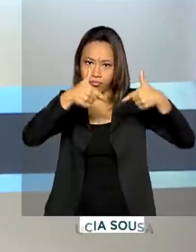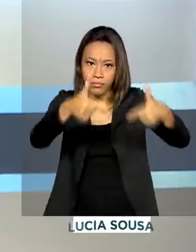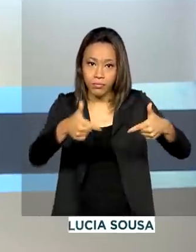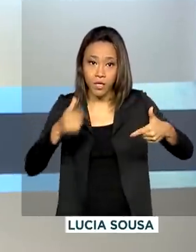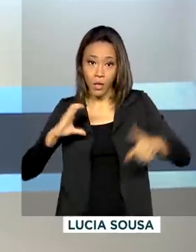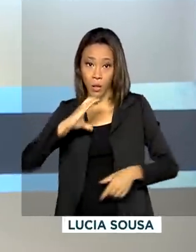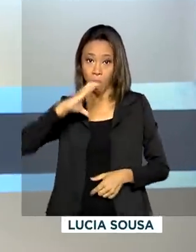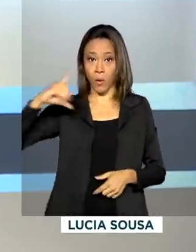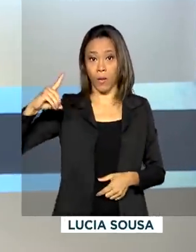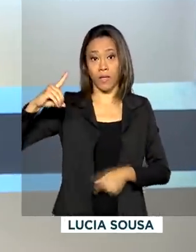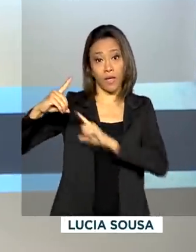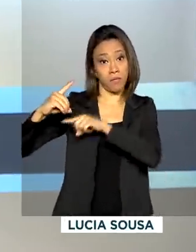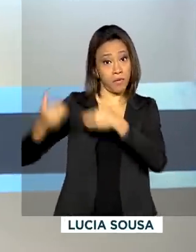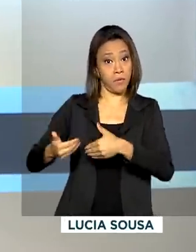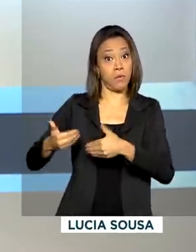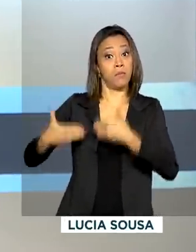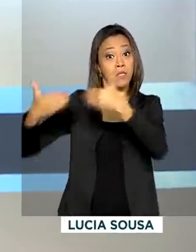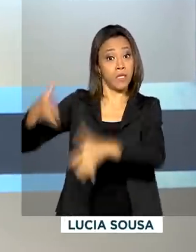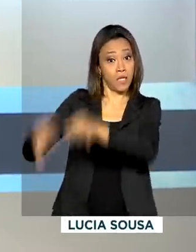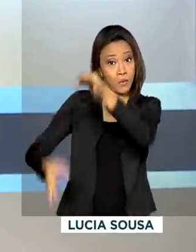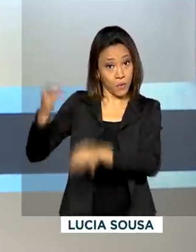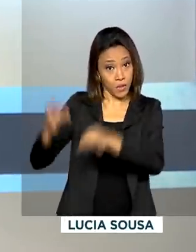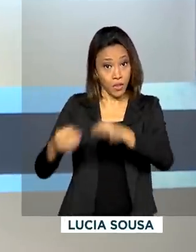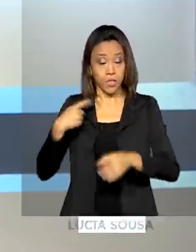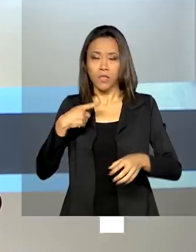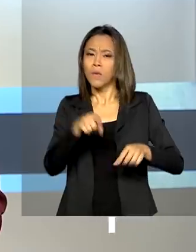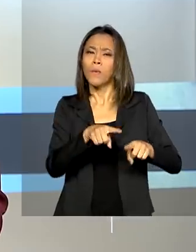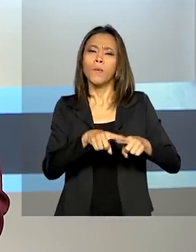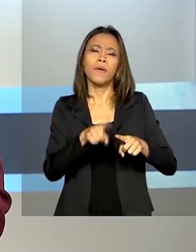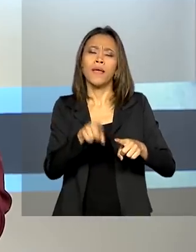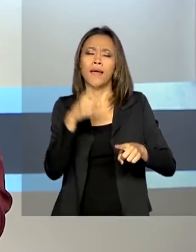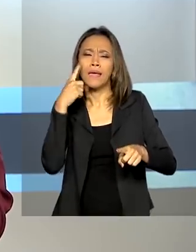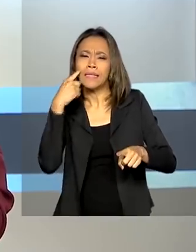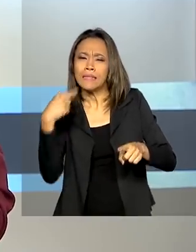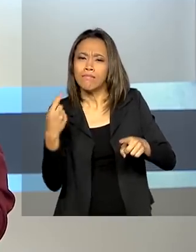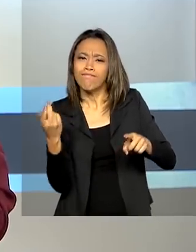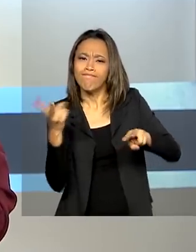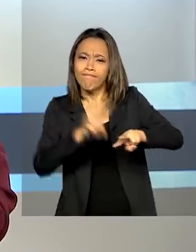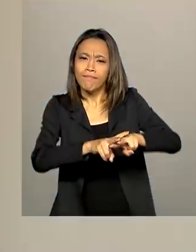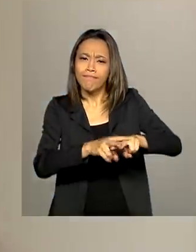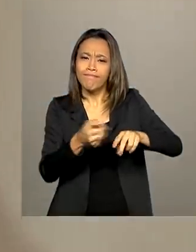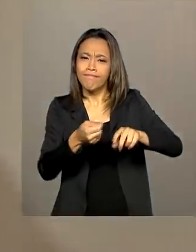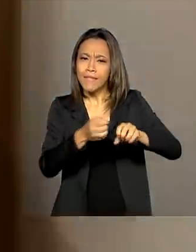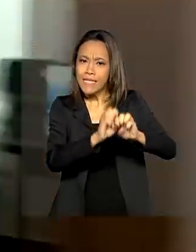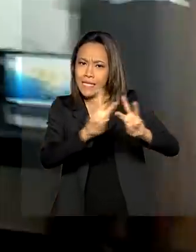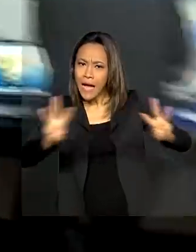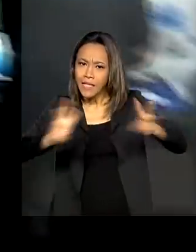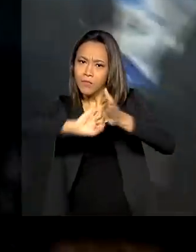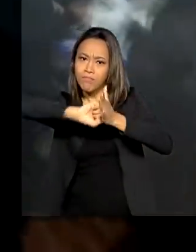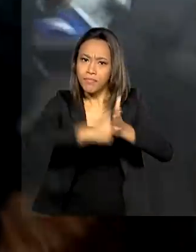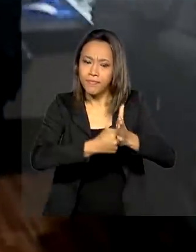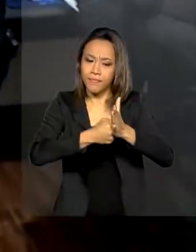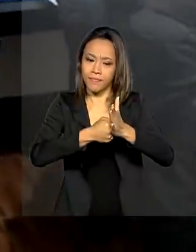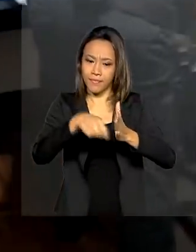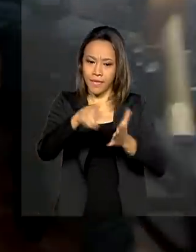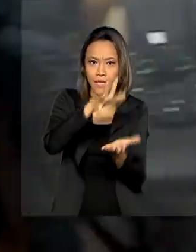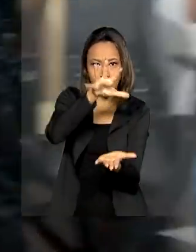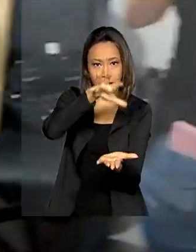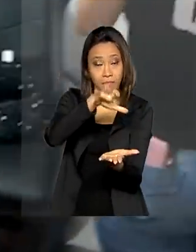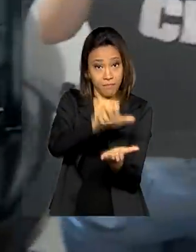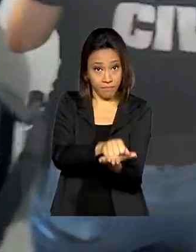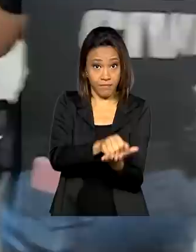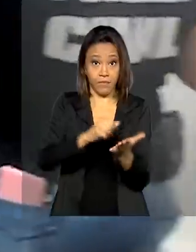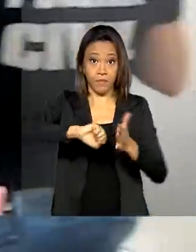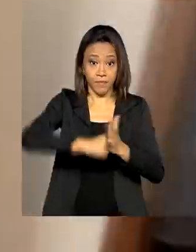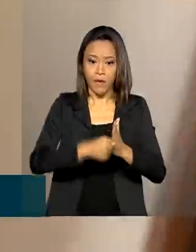da Justiça e Segurança Pública bloqueou sites e aplicativos ilegais. Foi uma operação conjunta